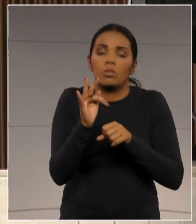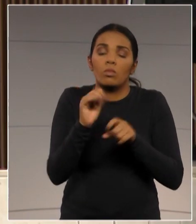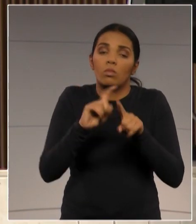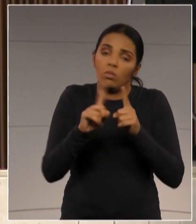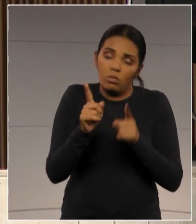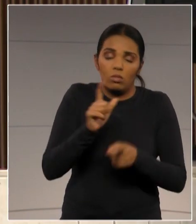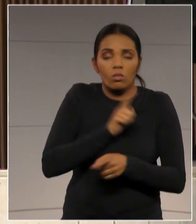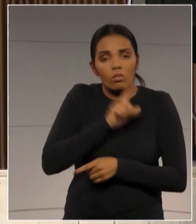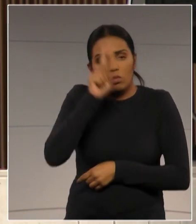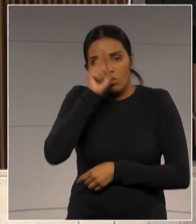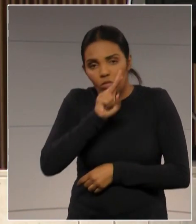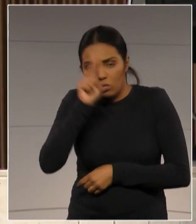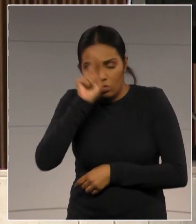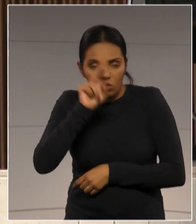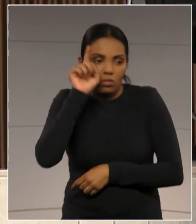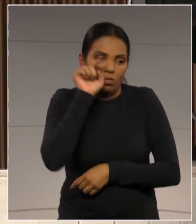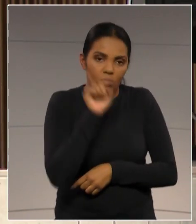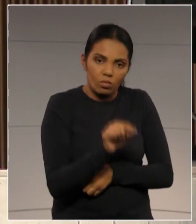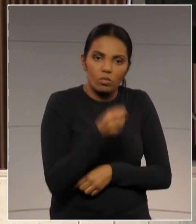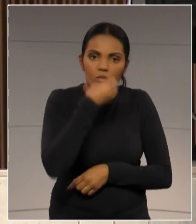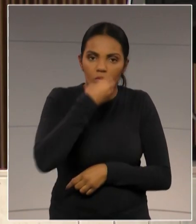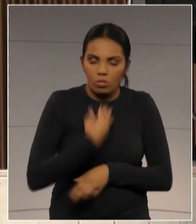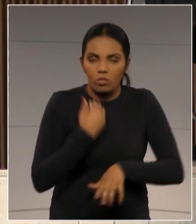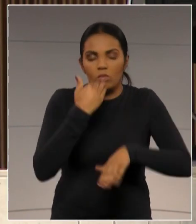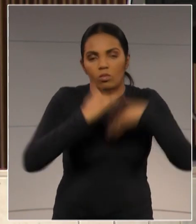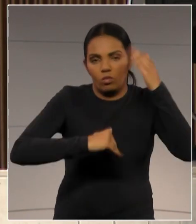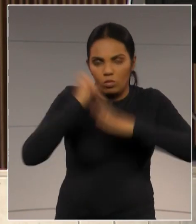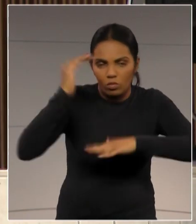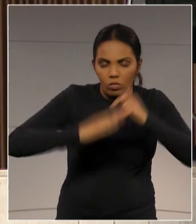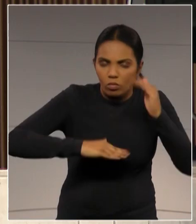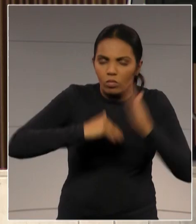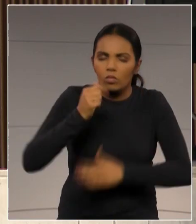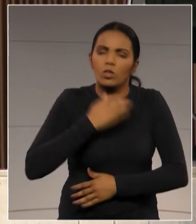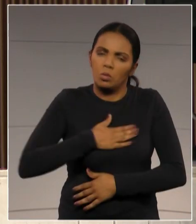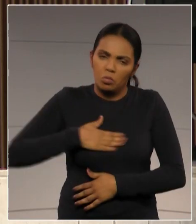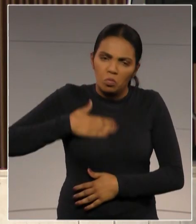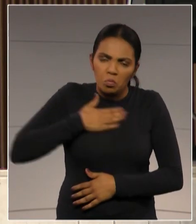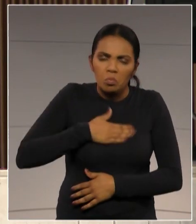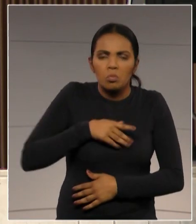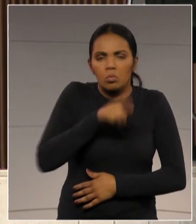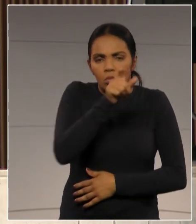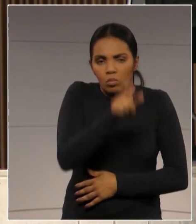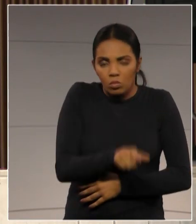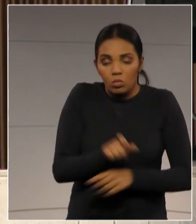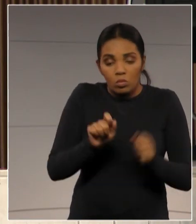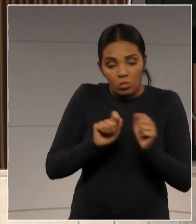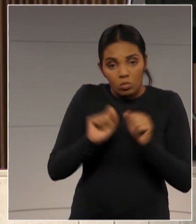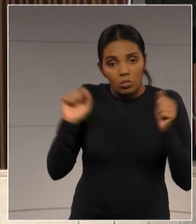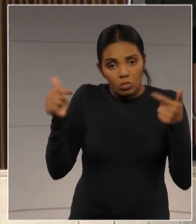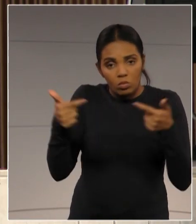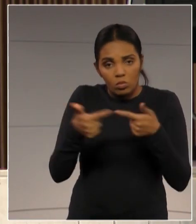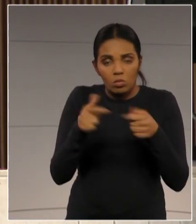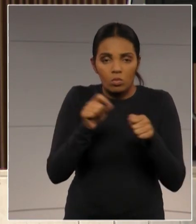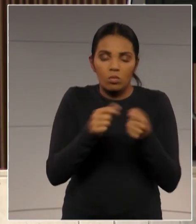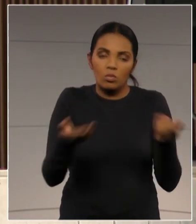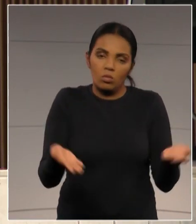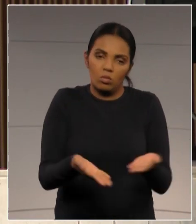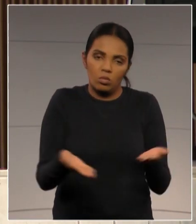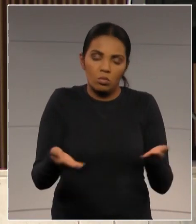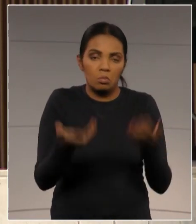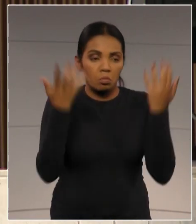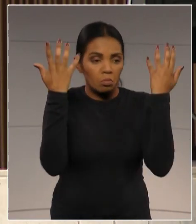lembrança a esses profissionais, o reconhecimento ao trabalho dos profissionais, a Assembleia Legislativa o faz no dia de hoje.